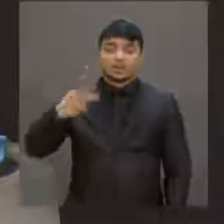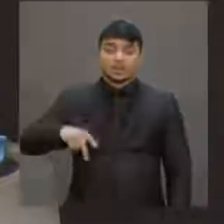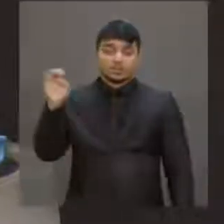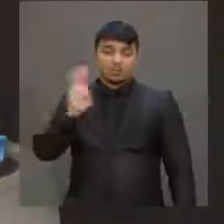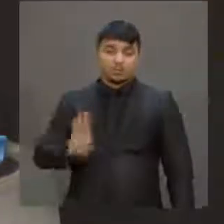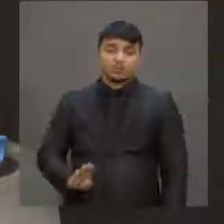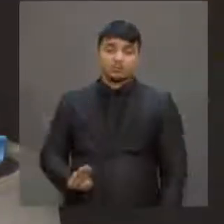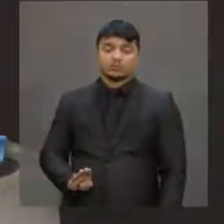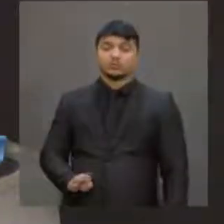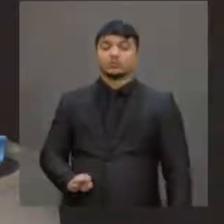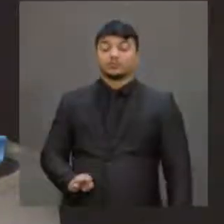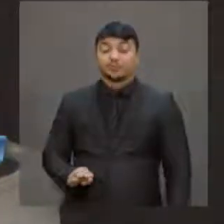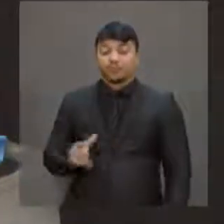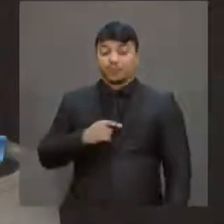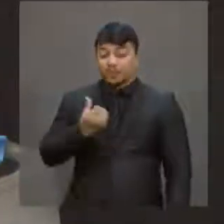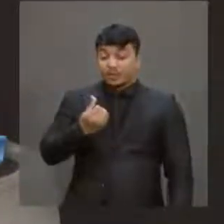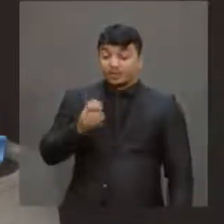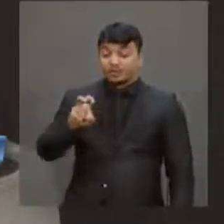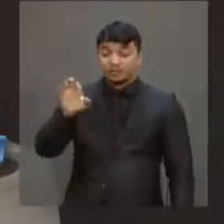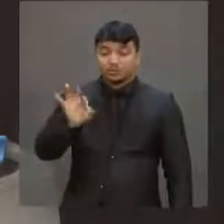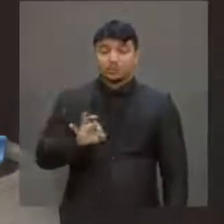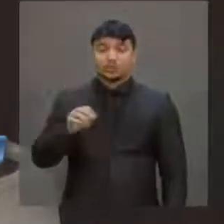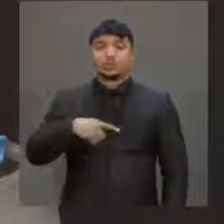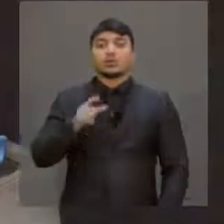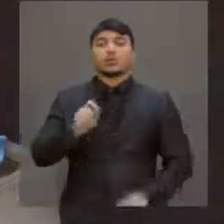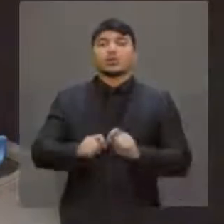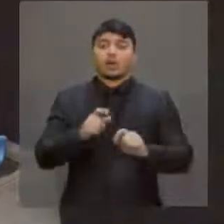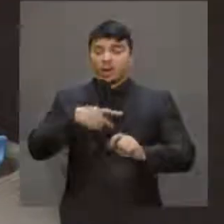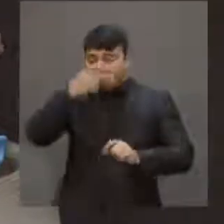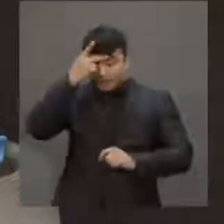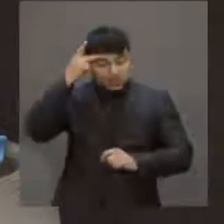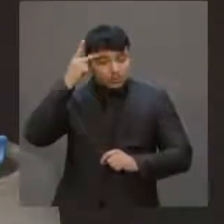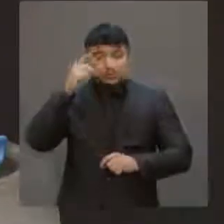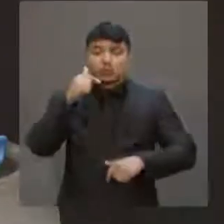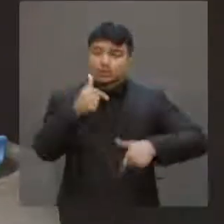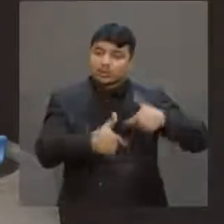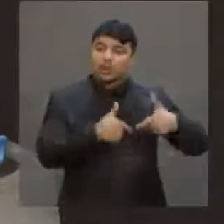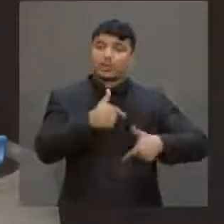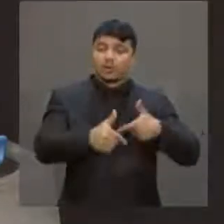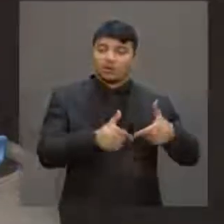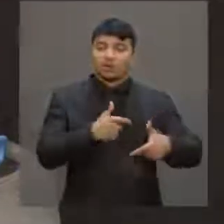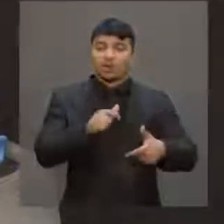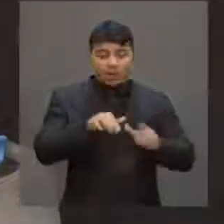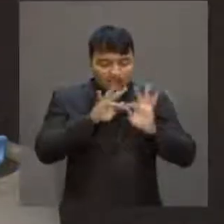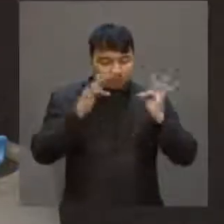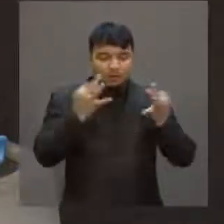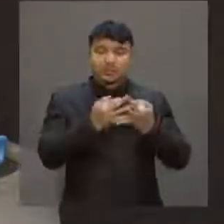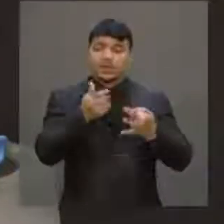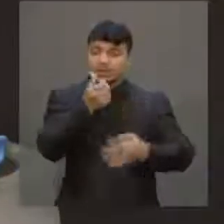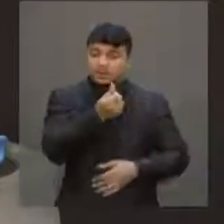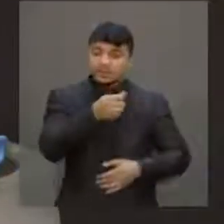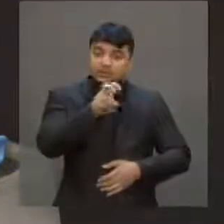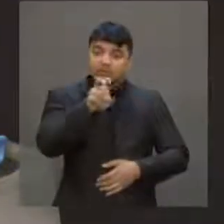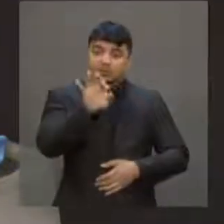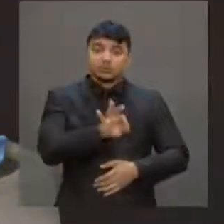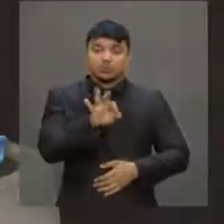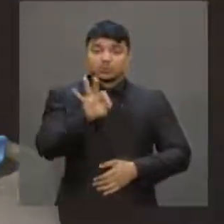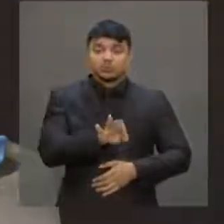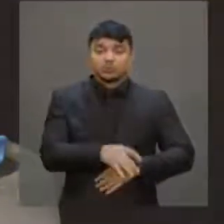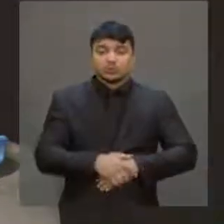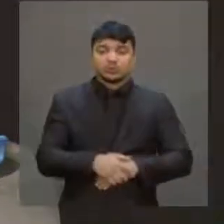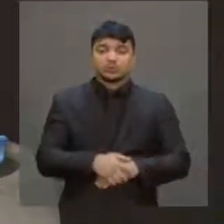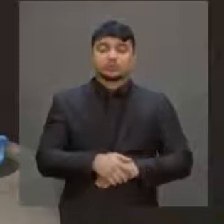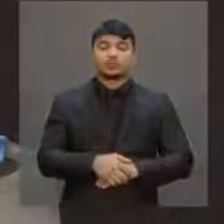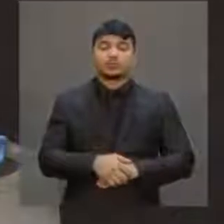brasileiro, uma boa parte dele é consumido pelo consumo das famílias, 65% do